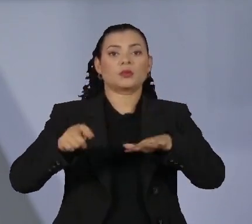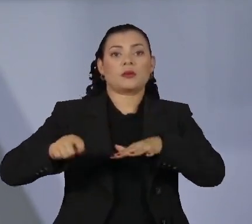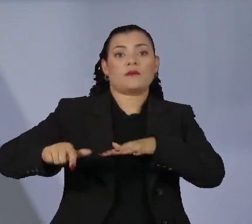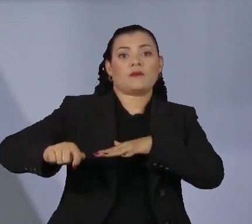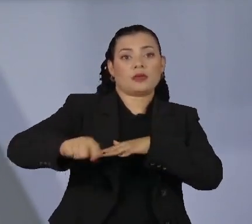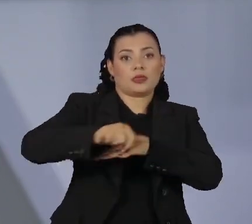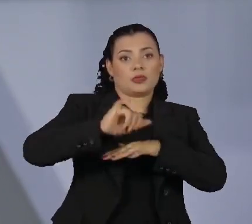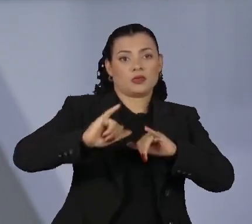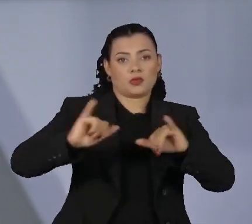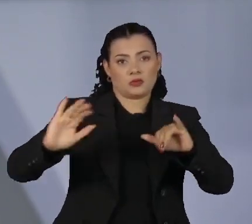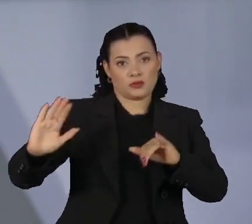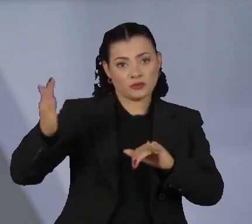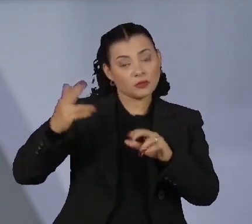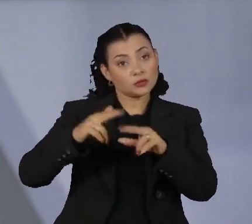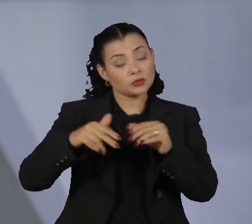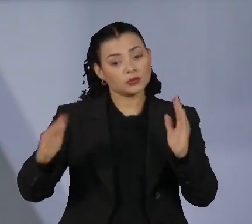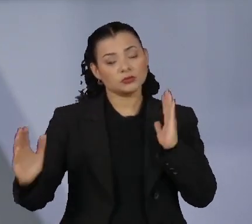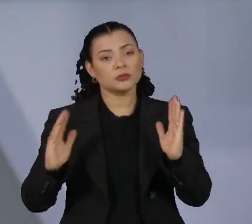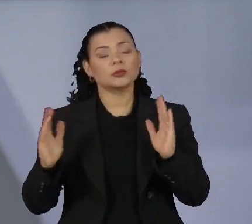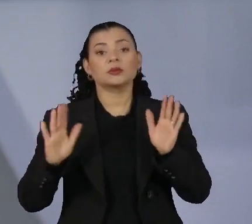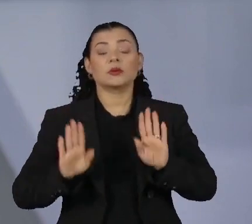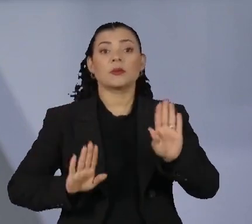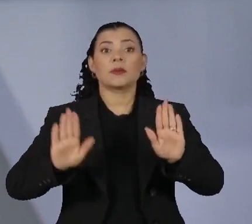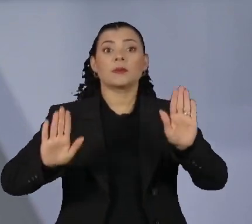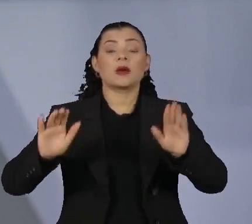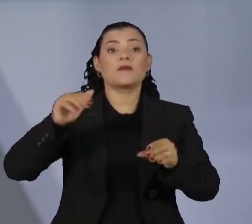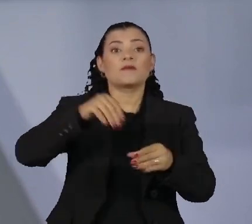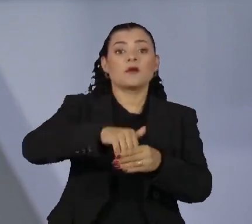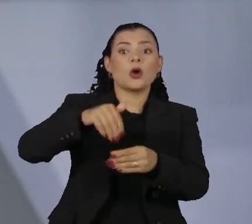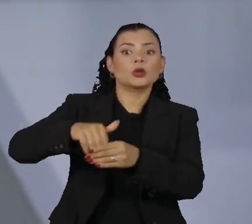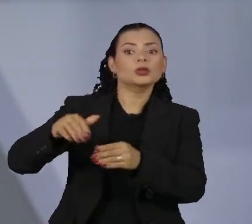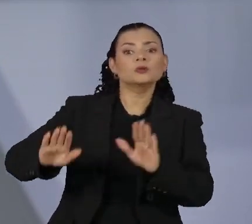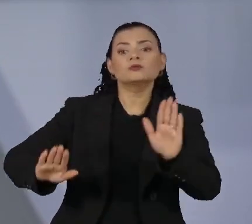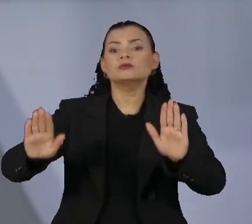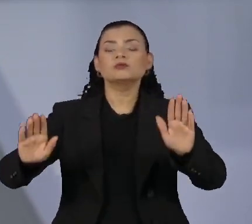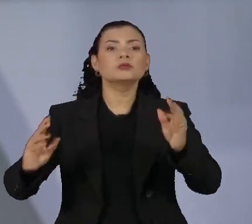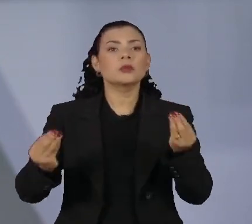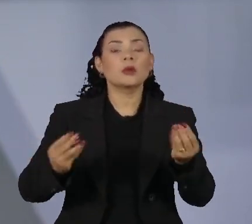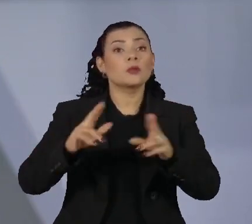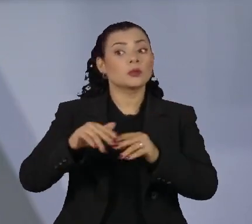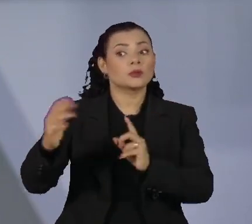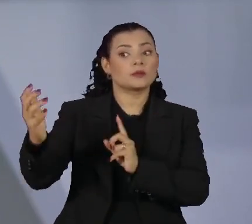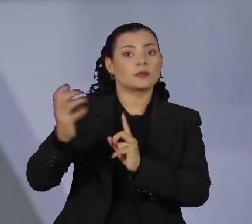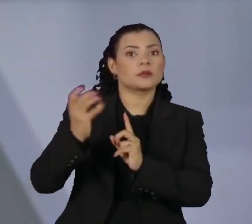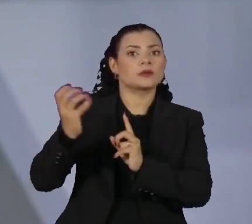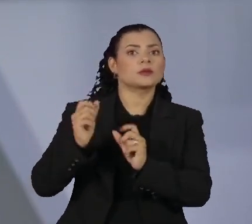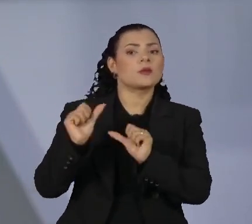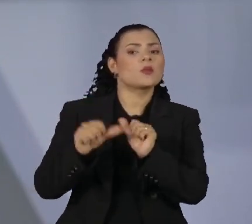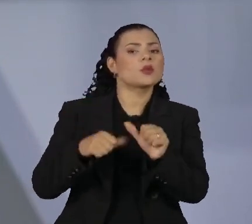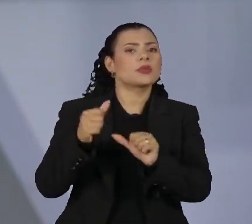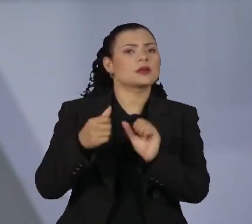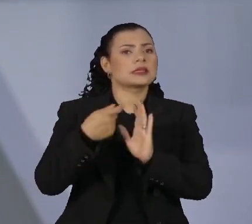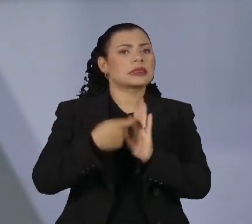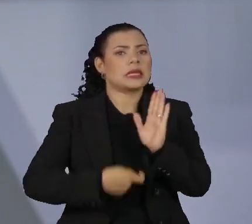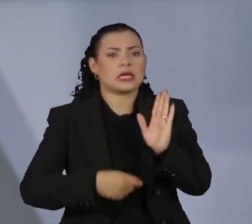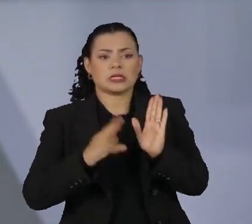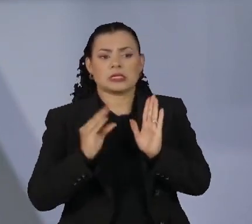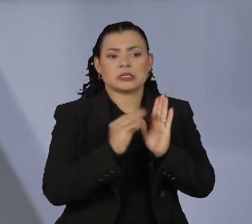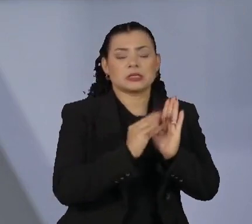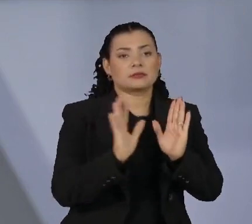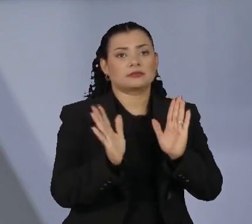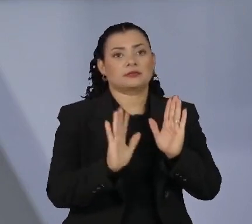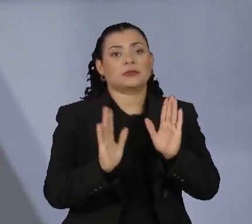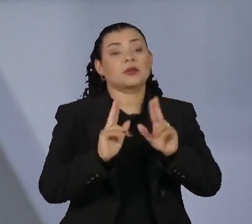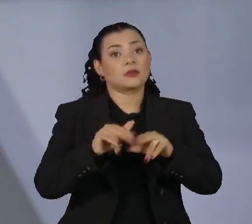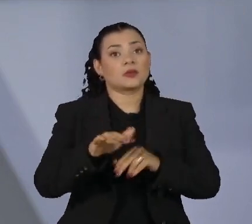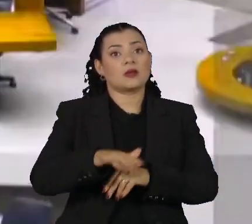certa, agora poderá ser disputada voto a voto. A pressão contra as alterações no texto ultrapassa o